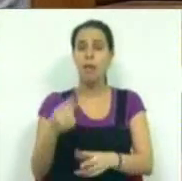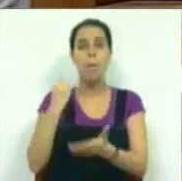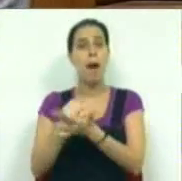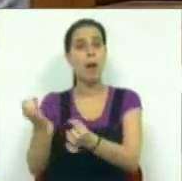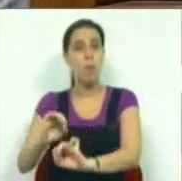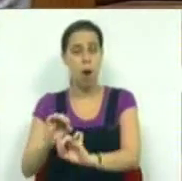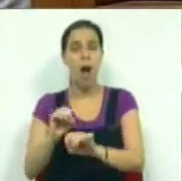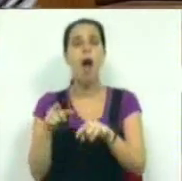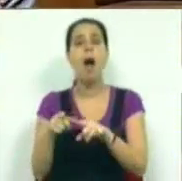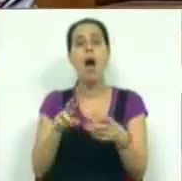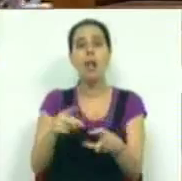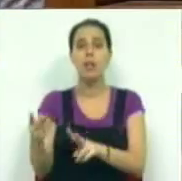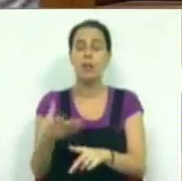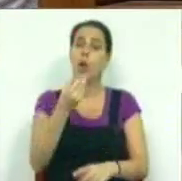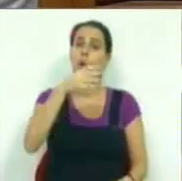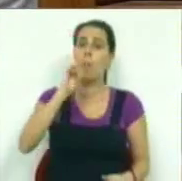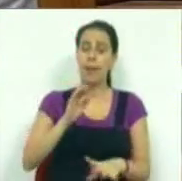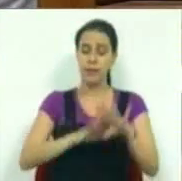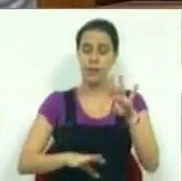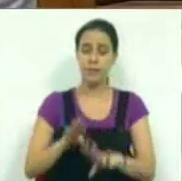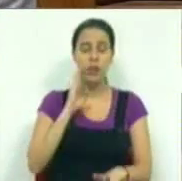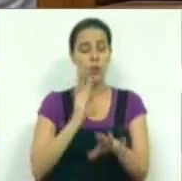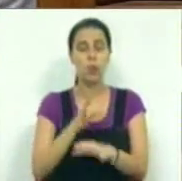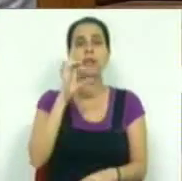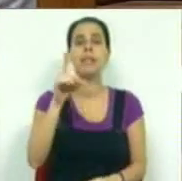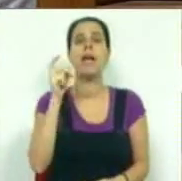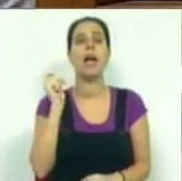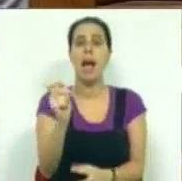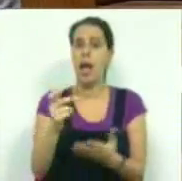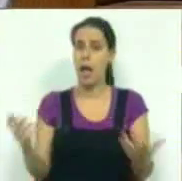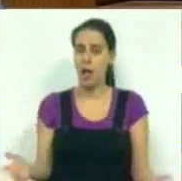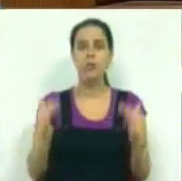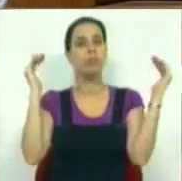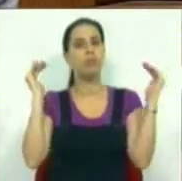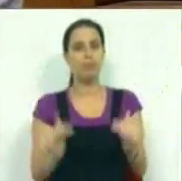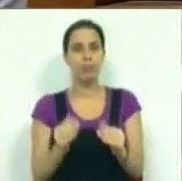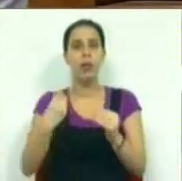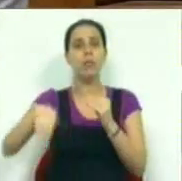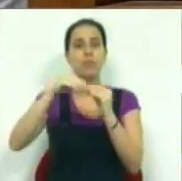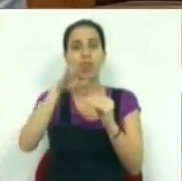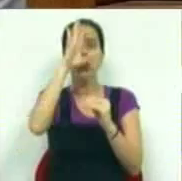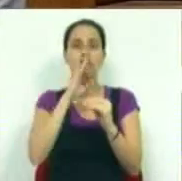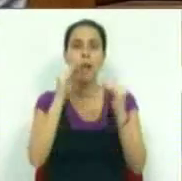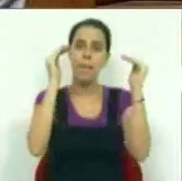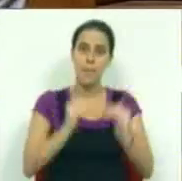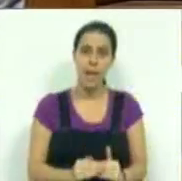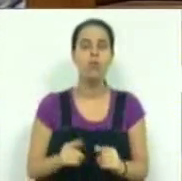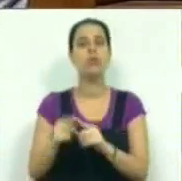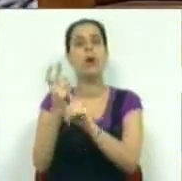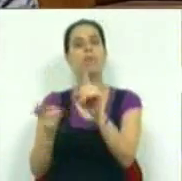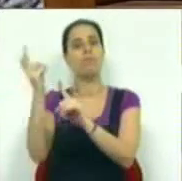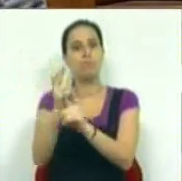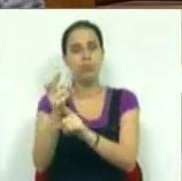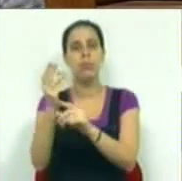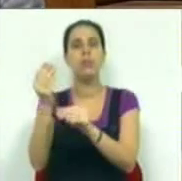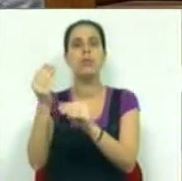genéricos é o que o Partido Socialista fez nos últimos seis anos. É reduzir a compartilhação do Estado e é aumentar